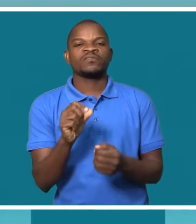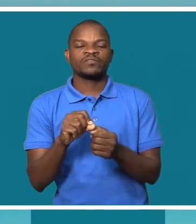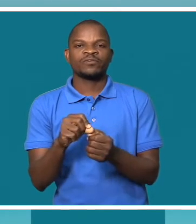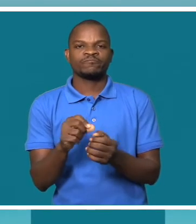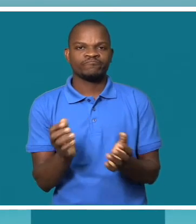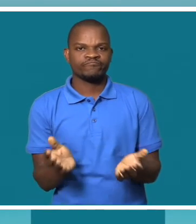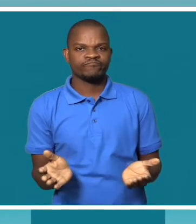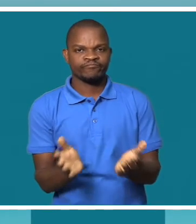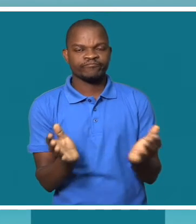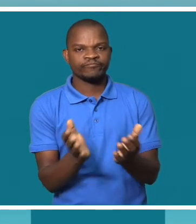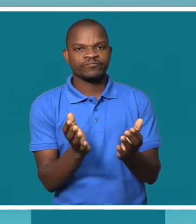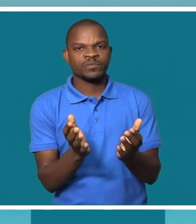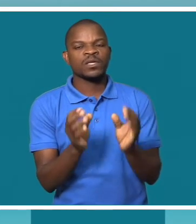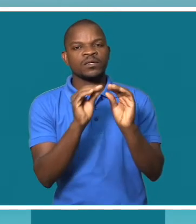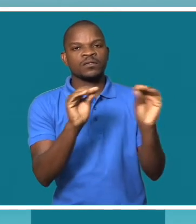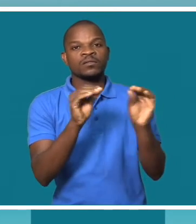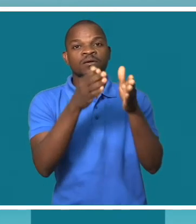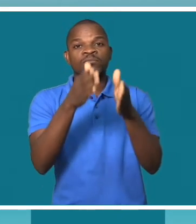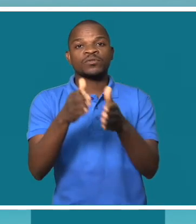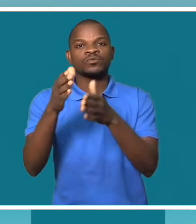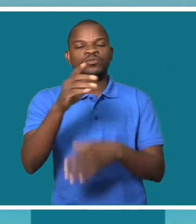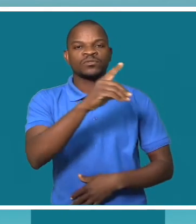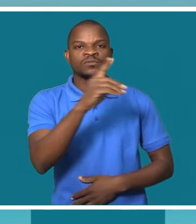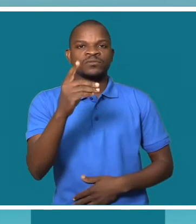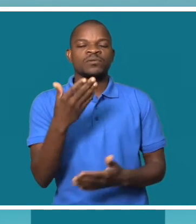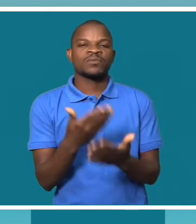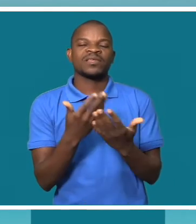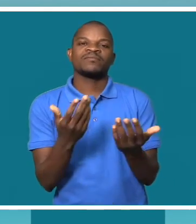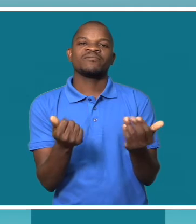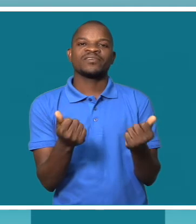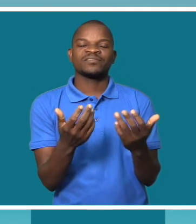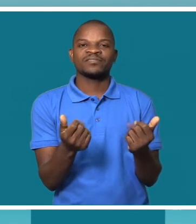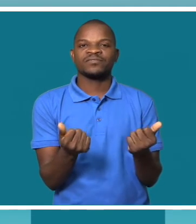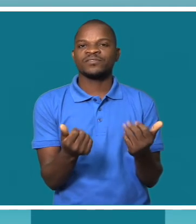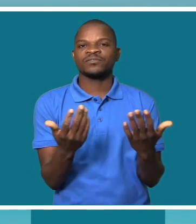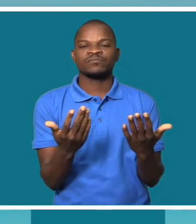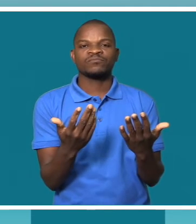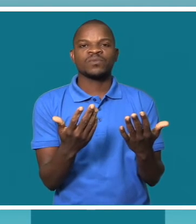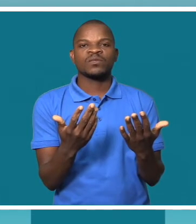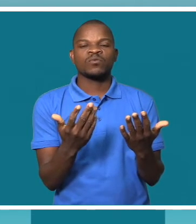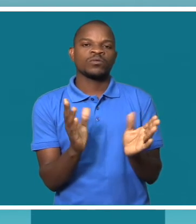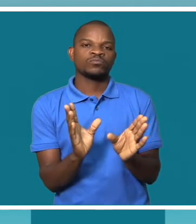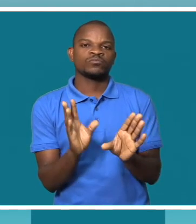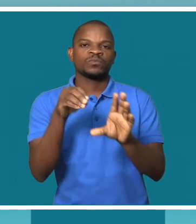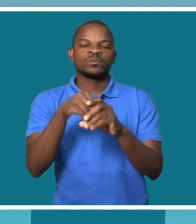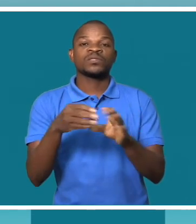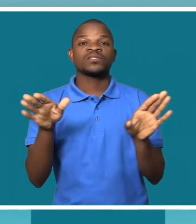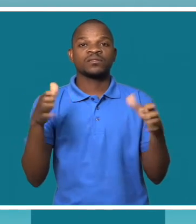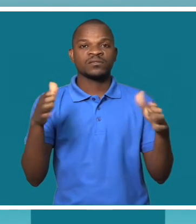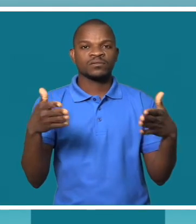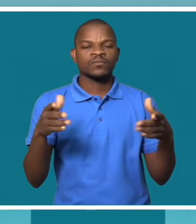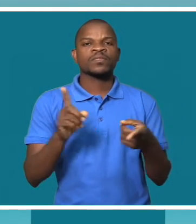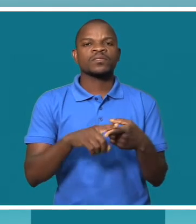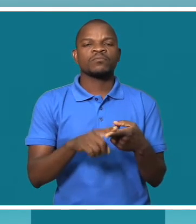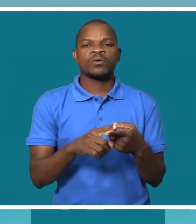vai dar mais conhecimento às pessoas com deficiência de modo a responderem às necessidades das empresas. Sendo assim,